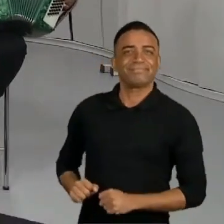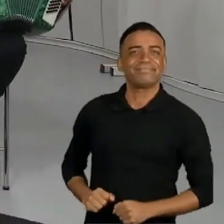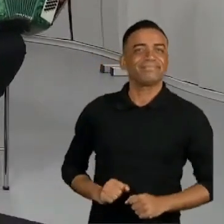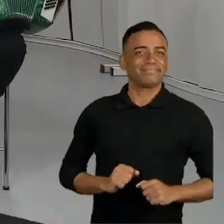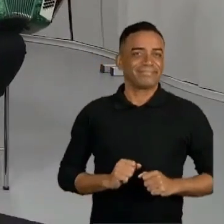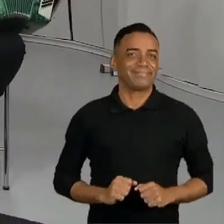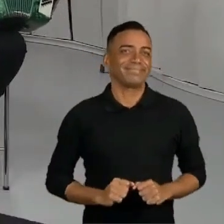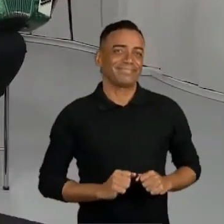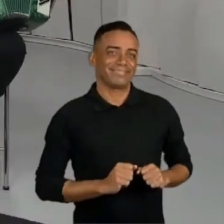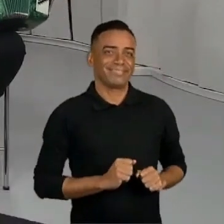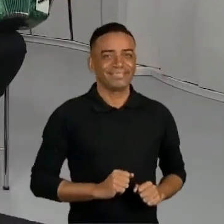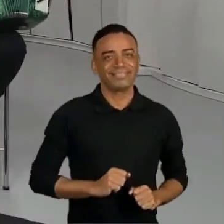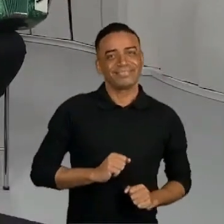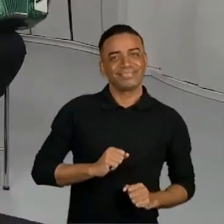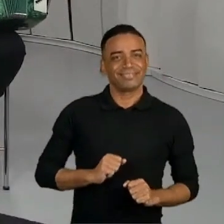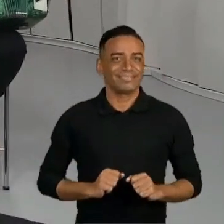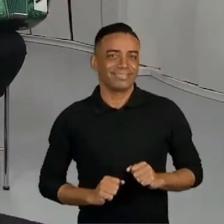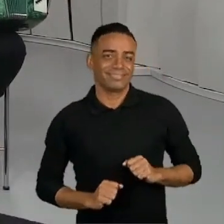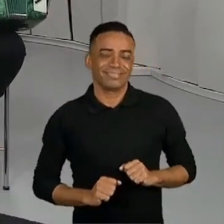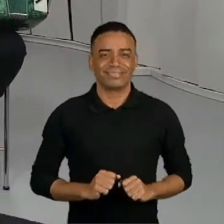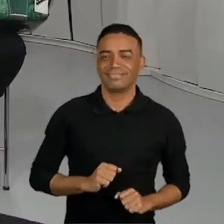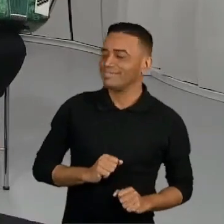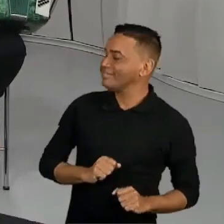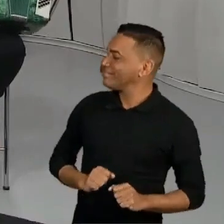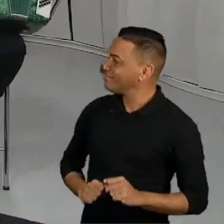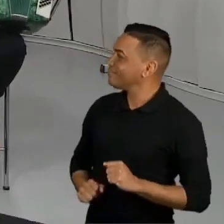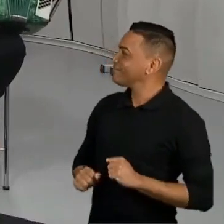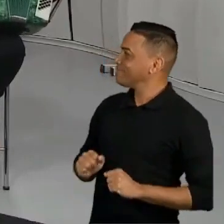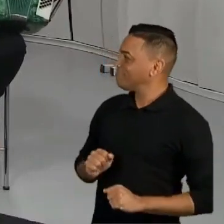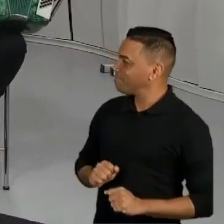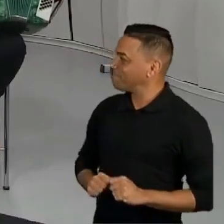Amém. Amém. Amém.